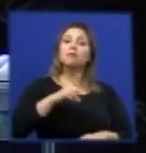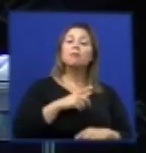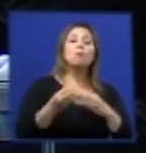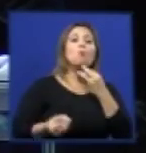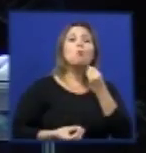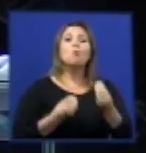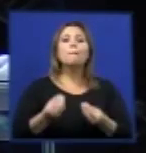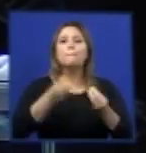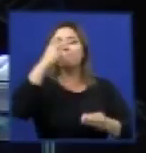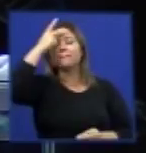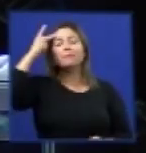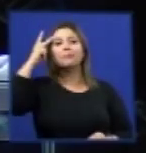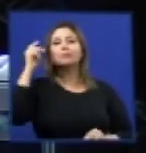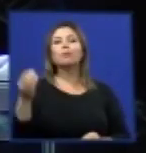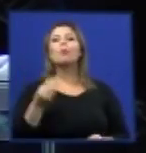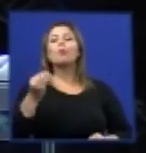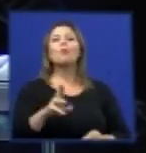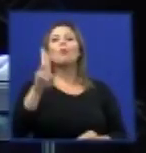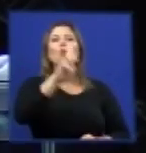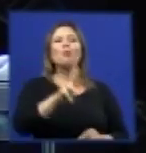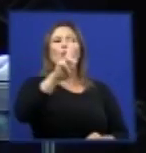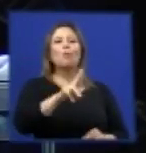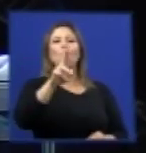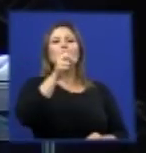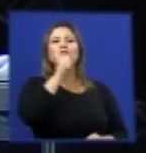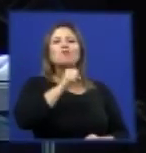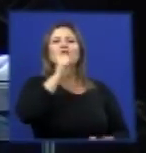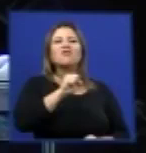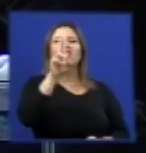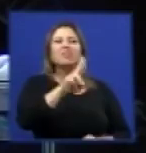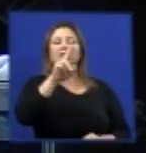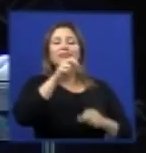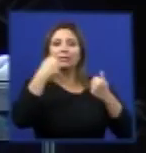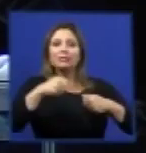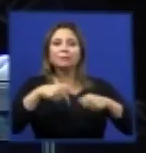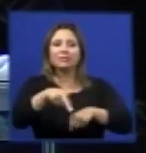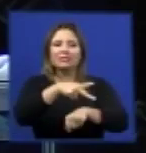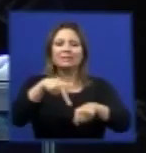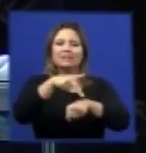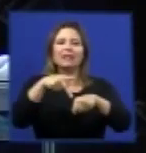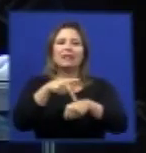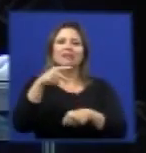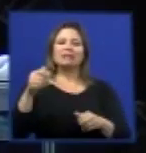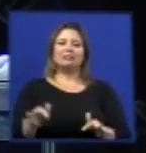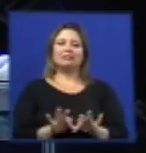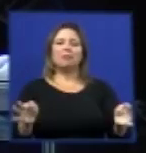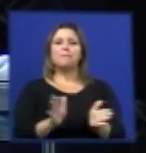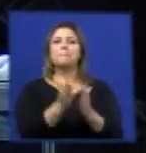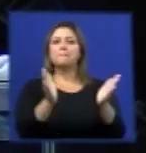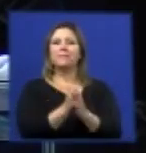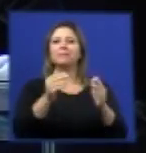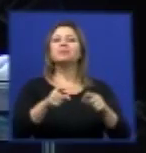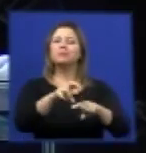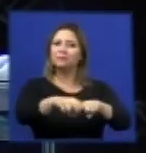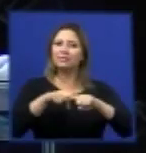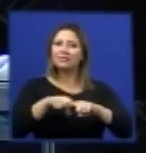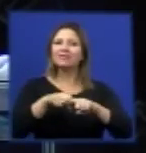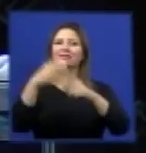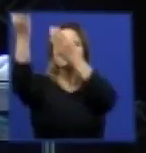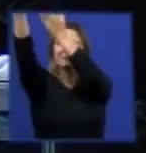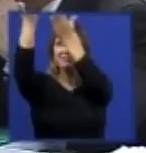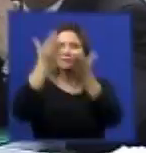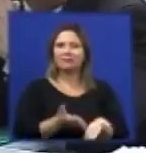de despejar bens usados em países em desenvolvimento. Talvez isso se rejustifique em países de menor